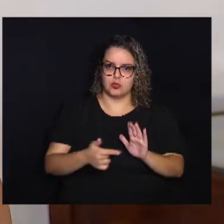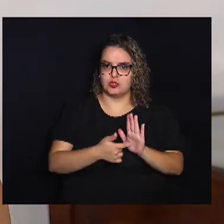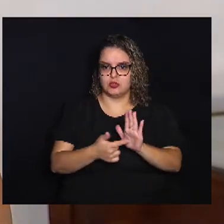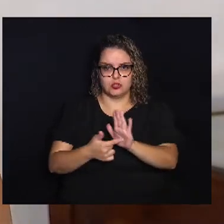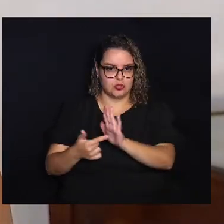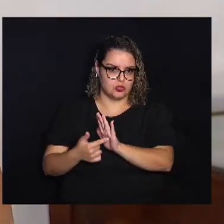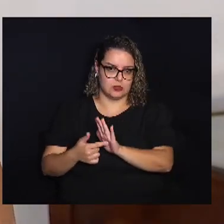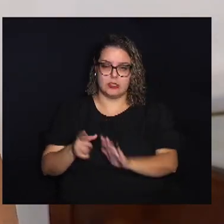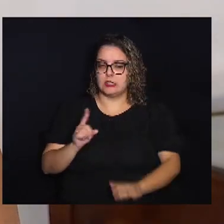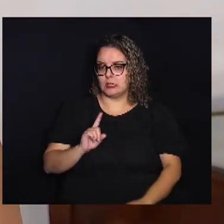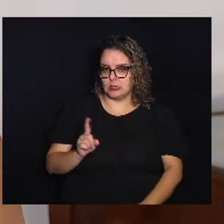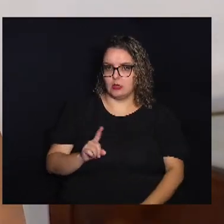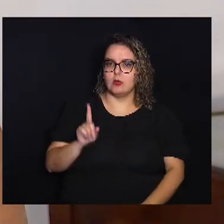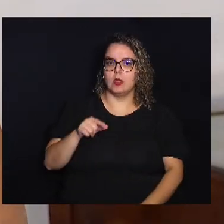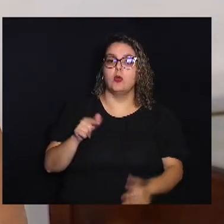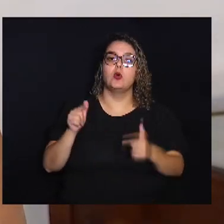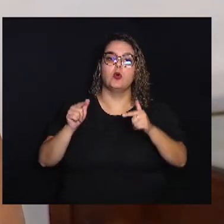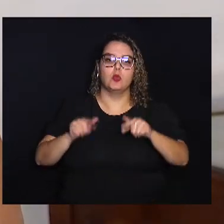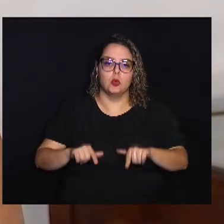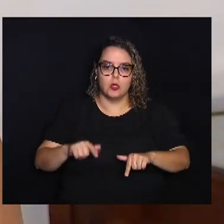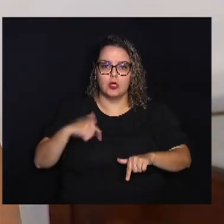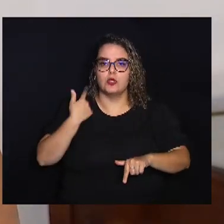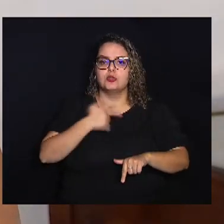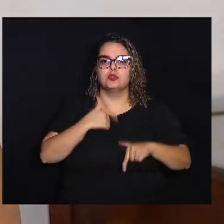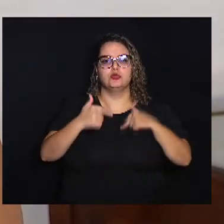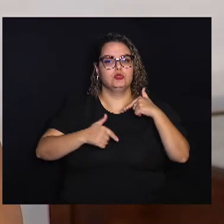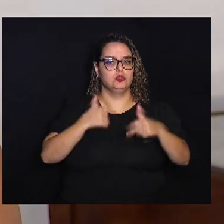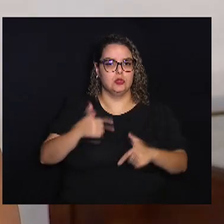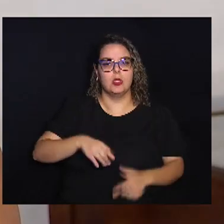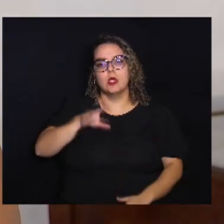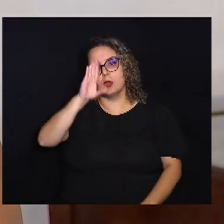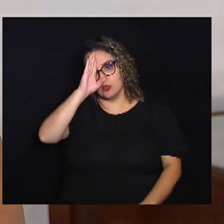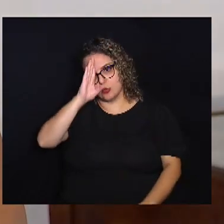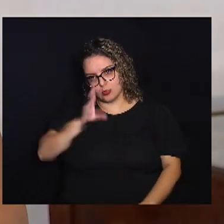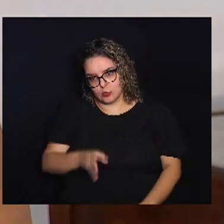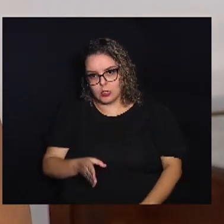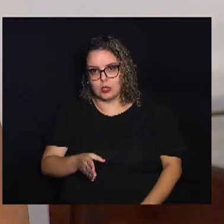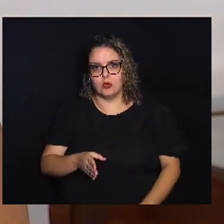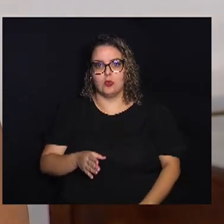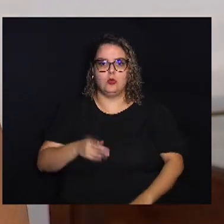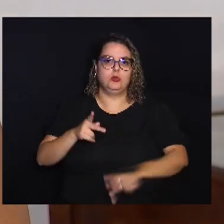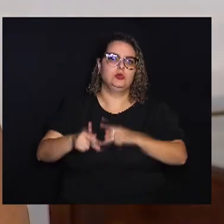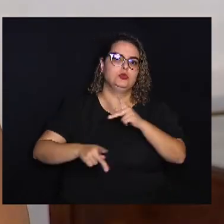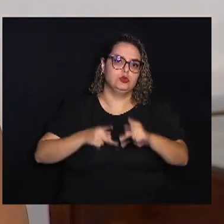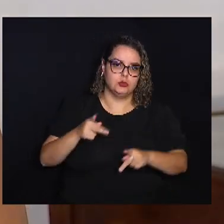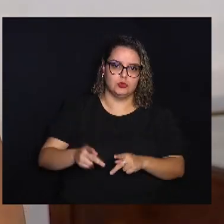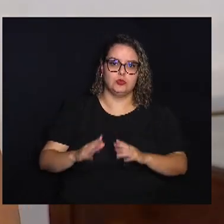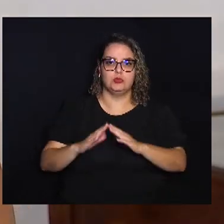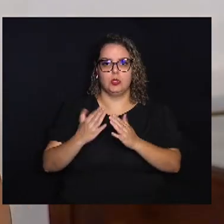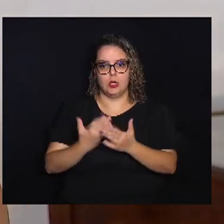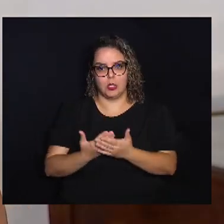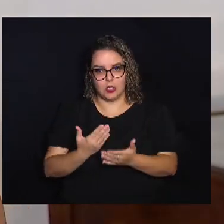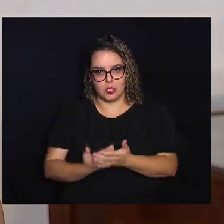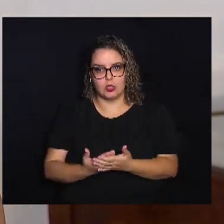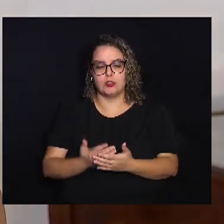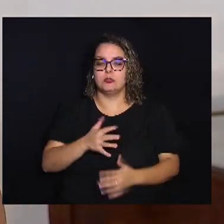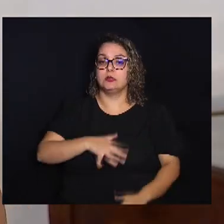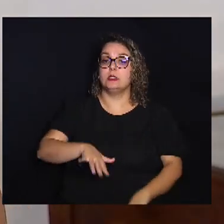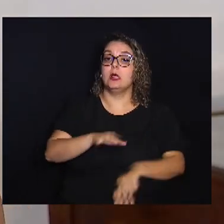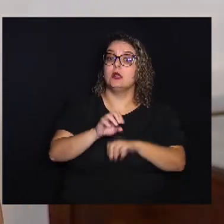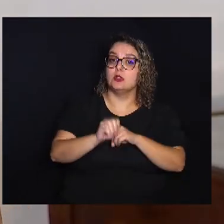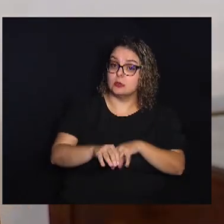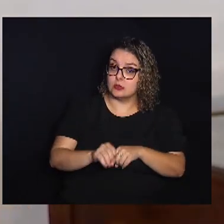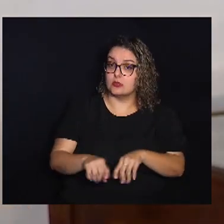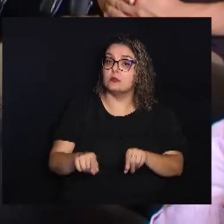De exposição É um local Onde a gente trabalha Principalmente Com o público Escolar Então na área de educação